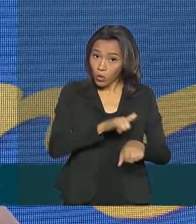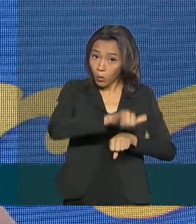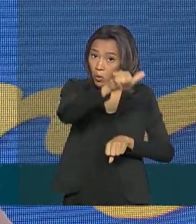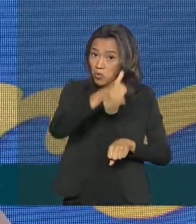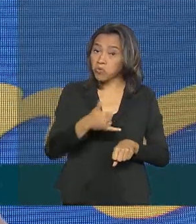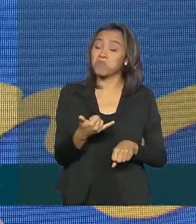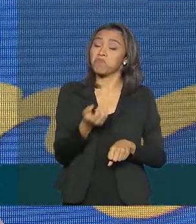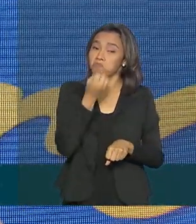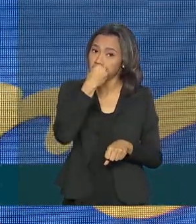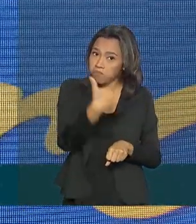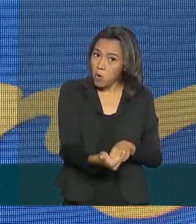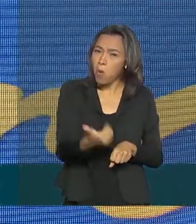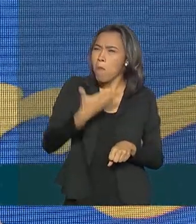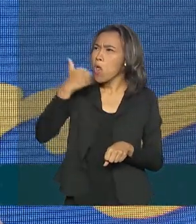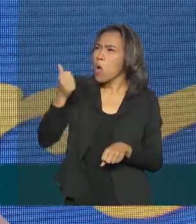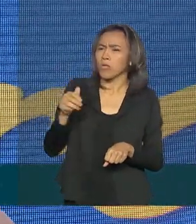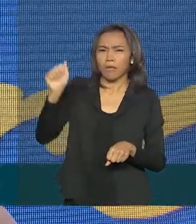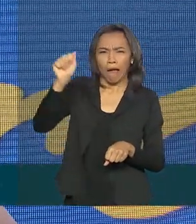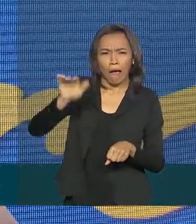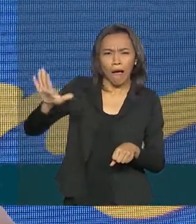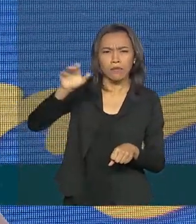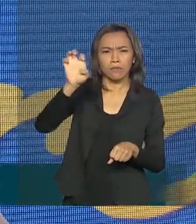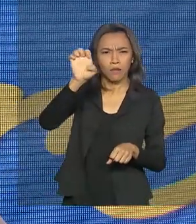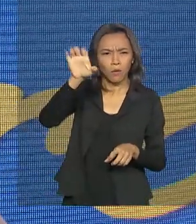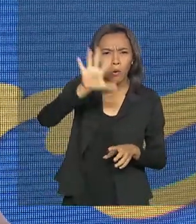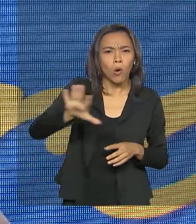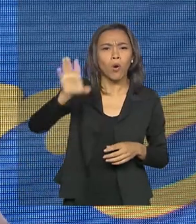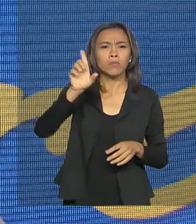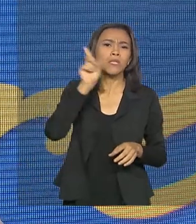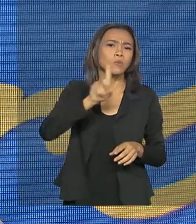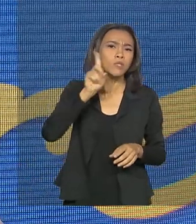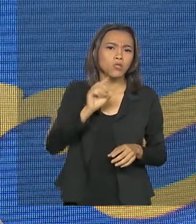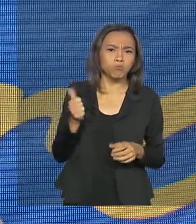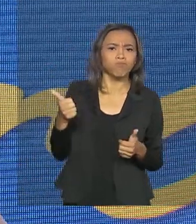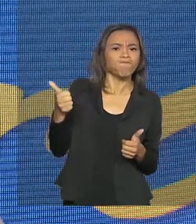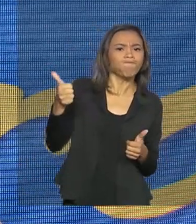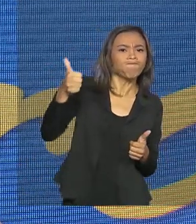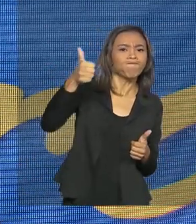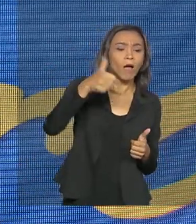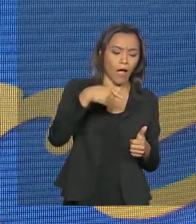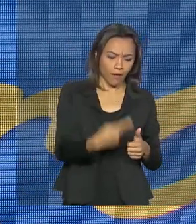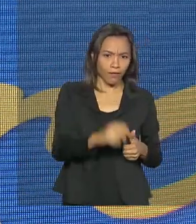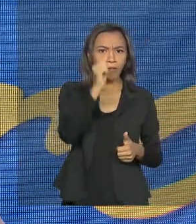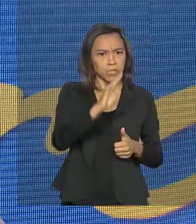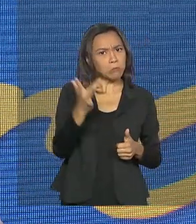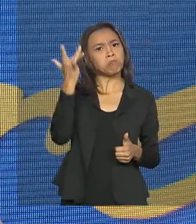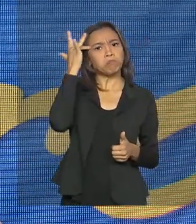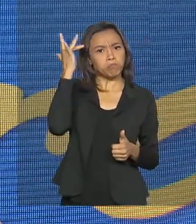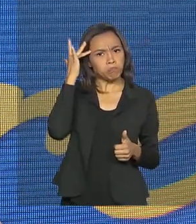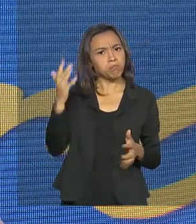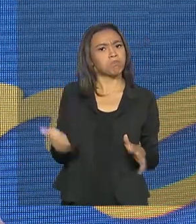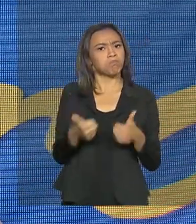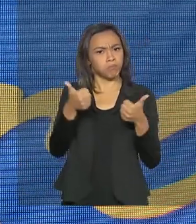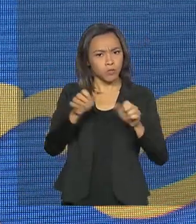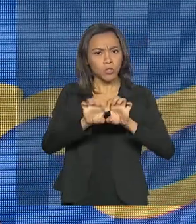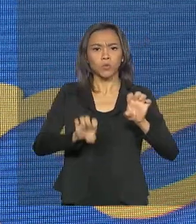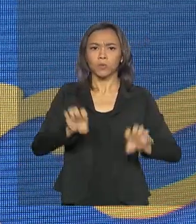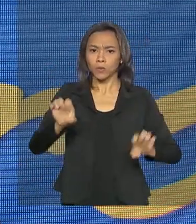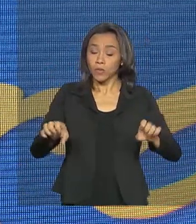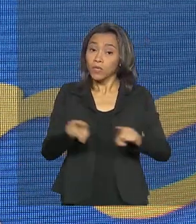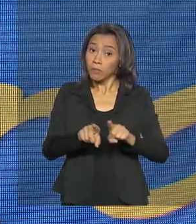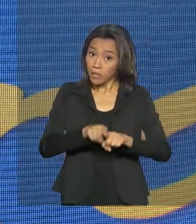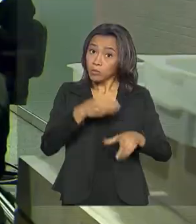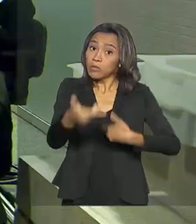Os melhores aeroportos do mundo, da Ásia, da Europa, dos Estados Unidos. Temos infraestrutura de qualidade e mais do que isso, temos um serviço